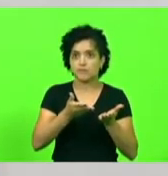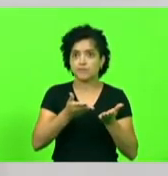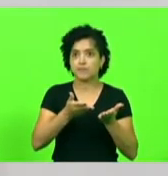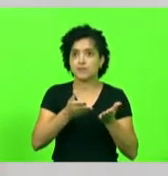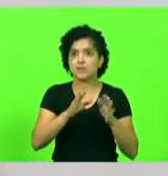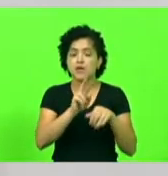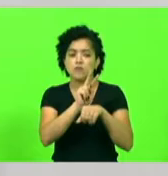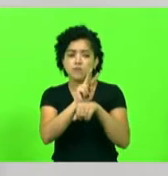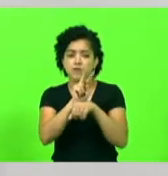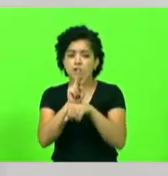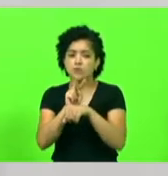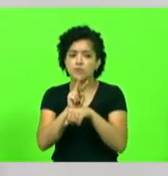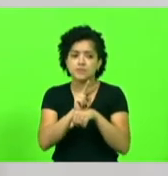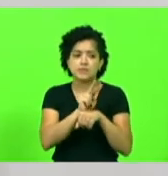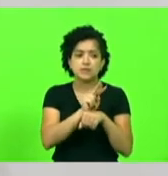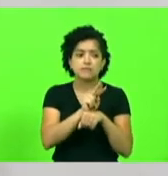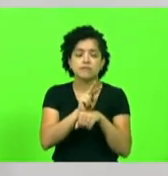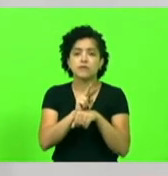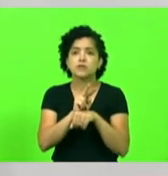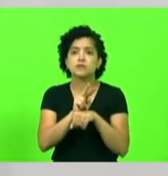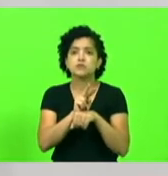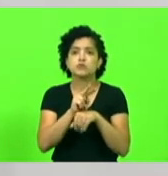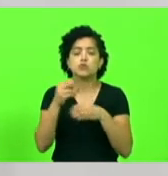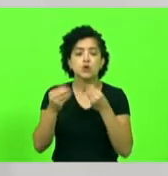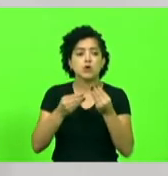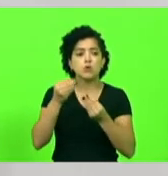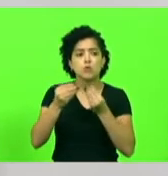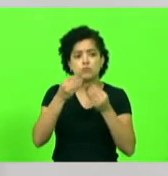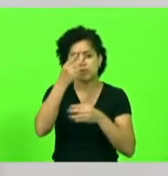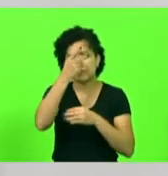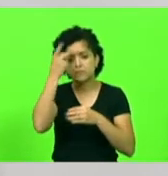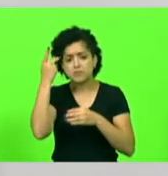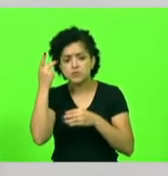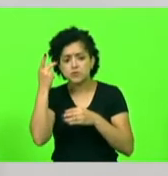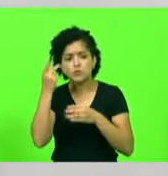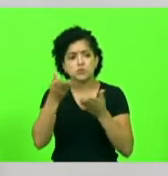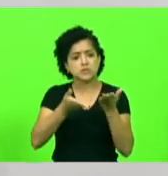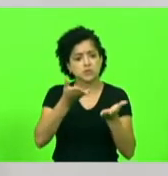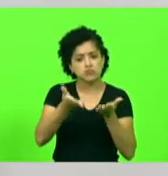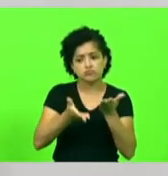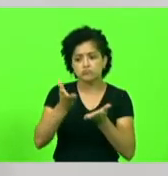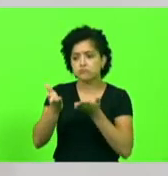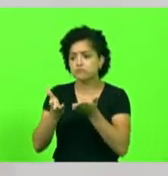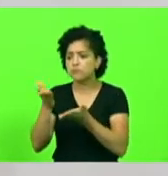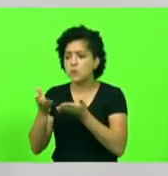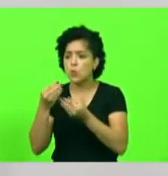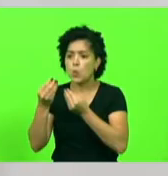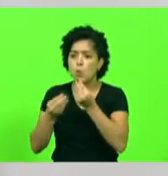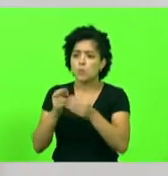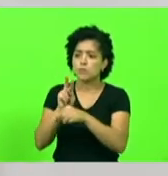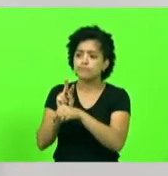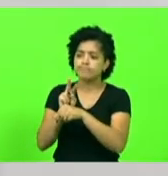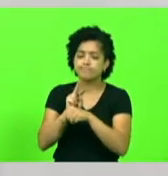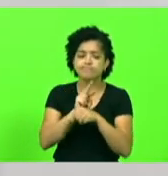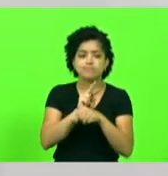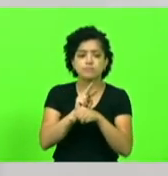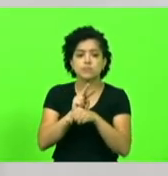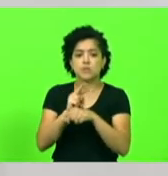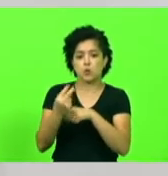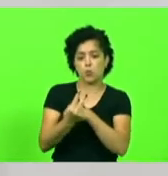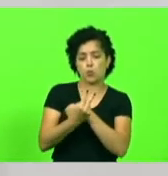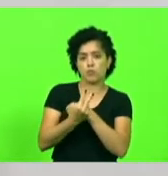observando, Ismael e Alba, como que as pessoas eram tratadas no setor, não como a deputada é tratada.